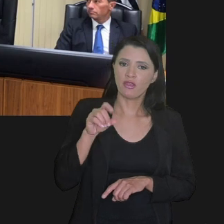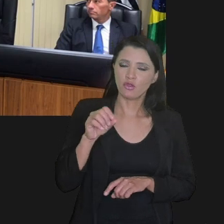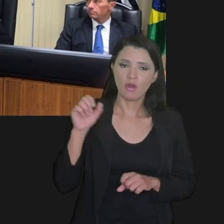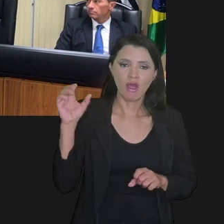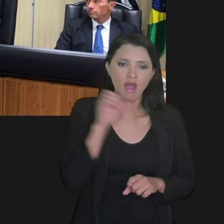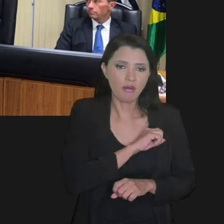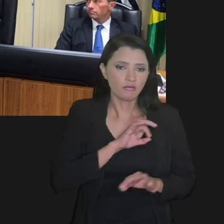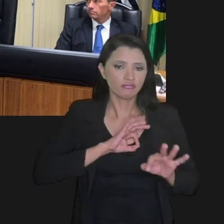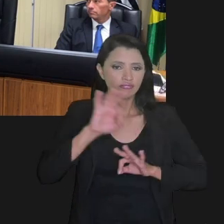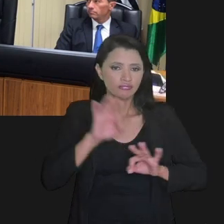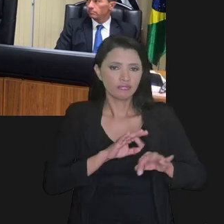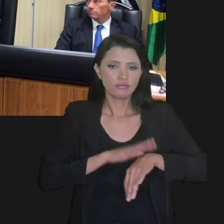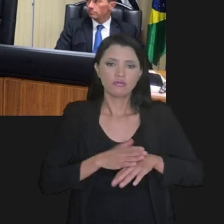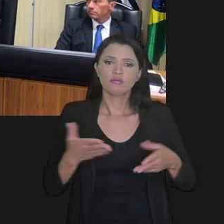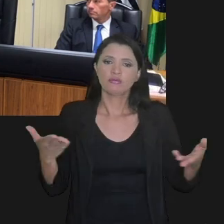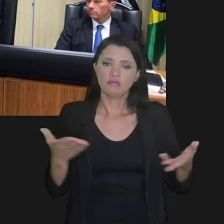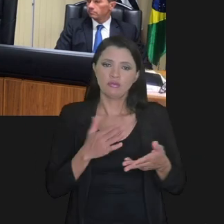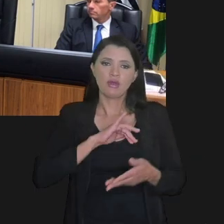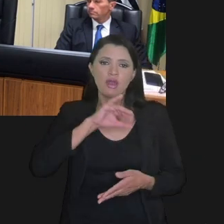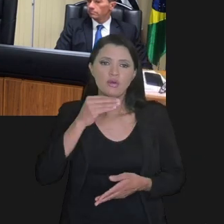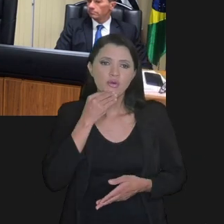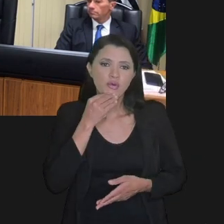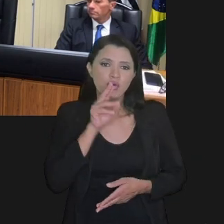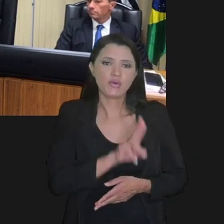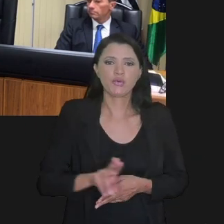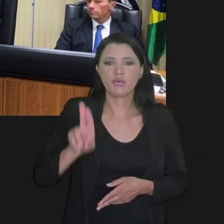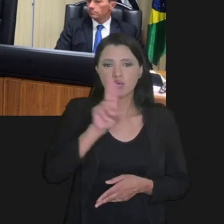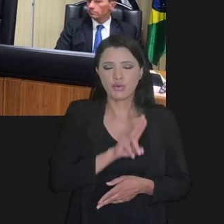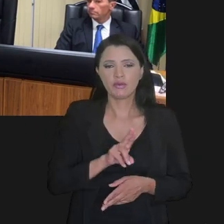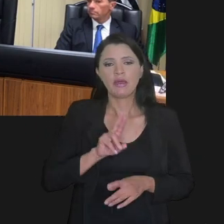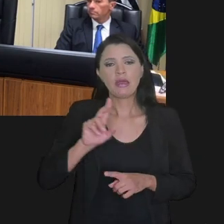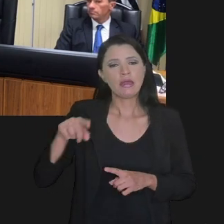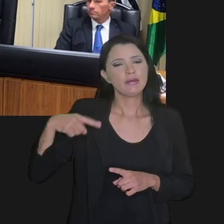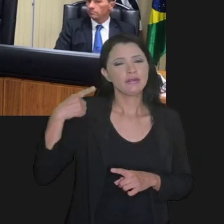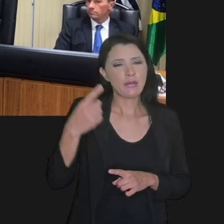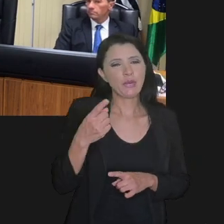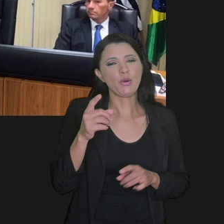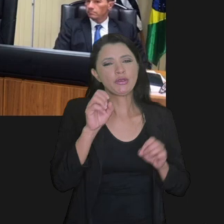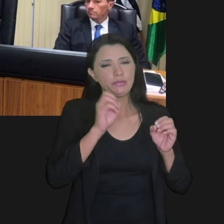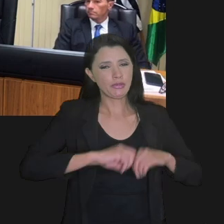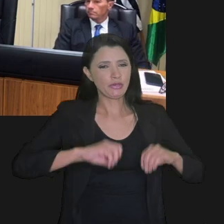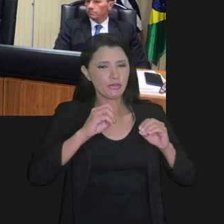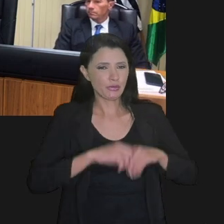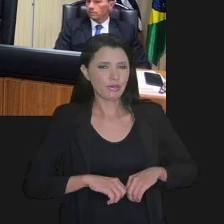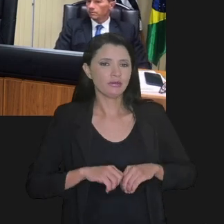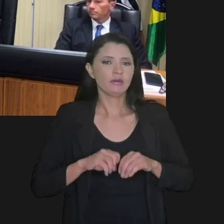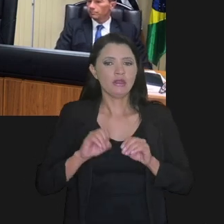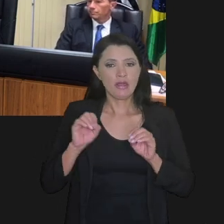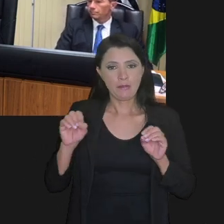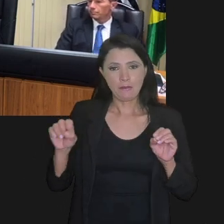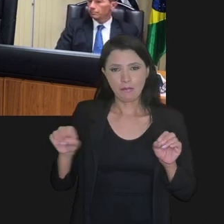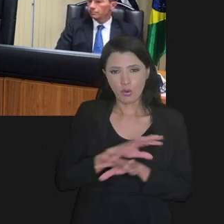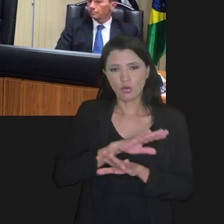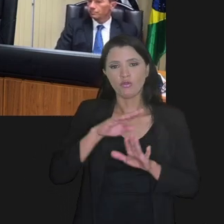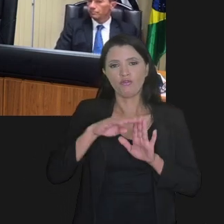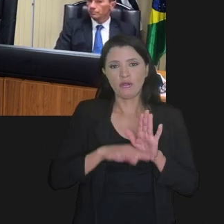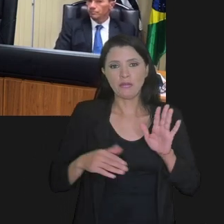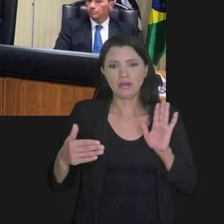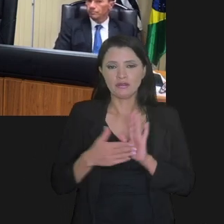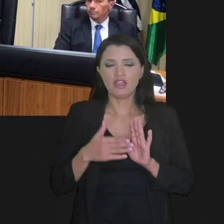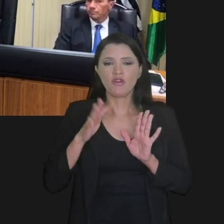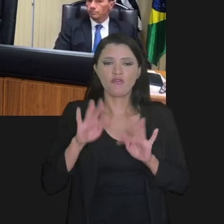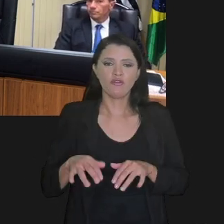que agora é a hora para usar essa oportunidade. depois o uso de prejuízo, depois de